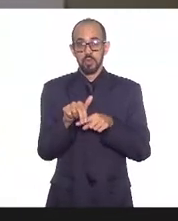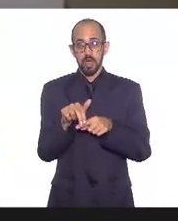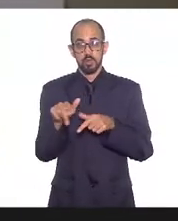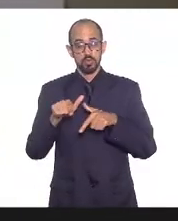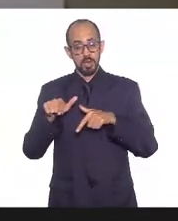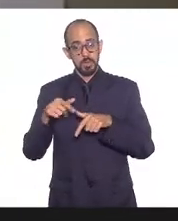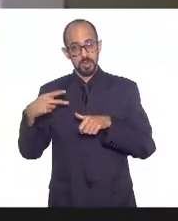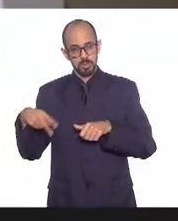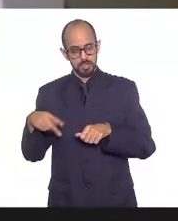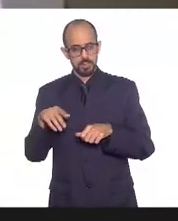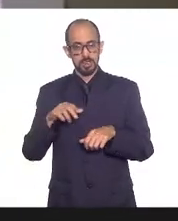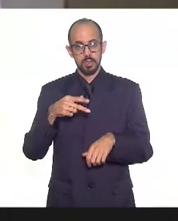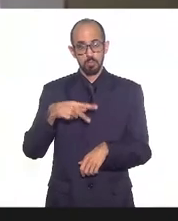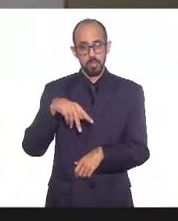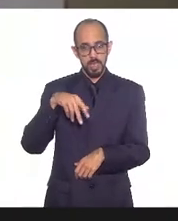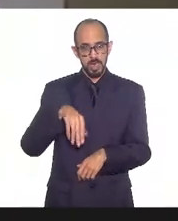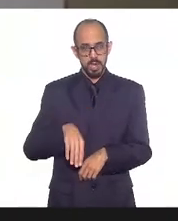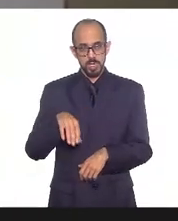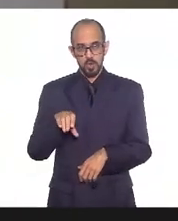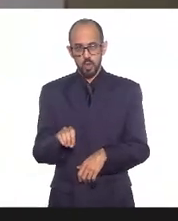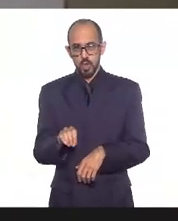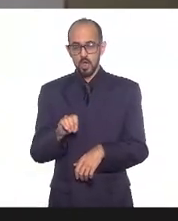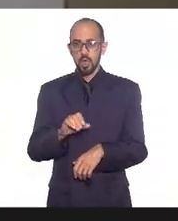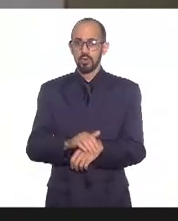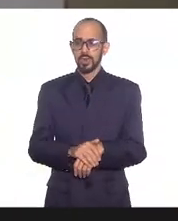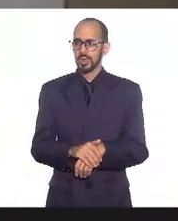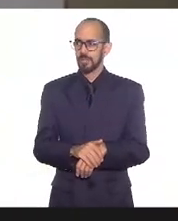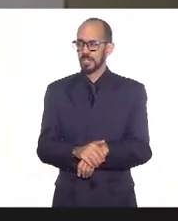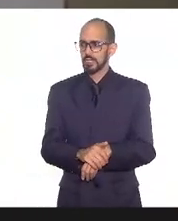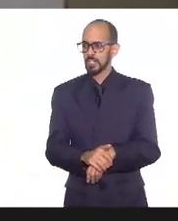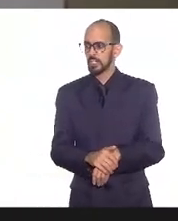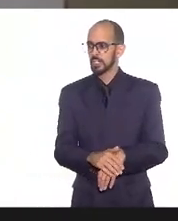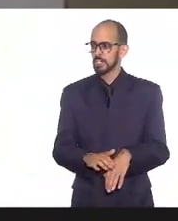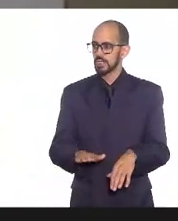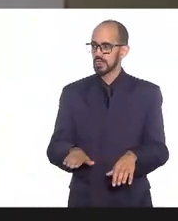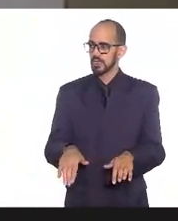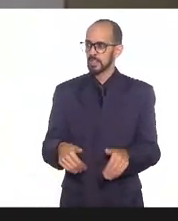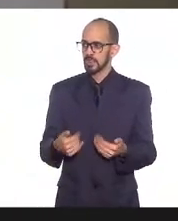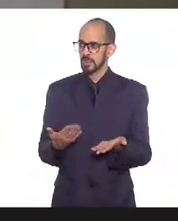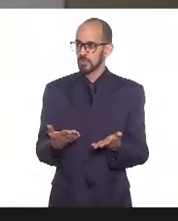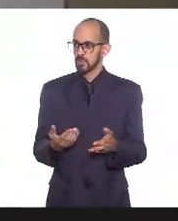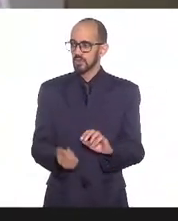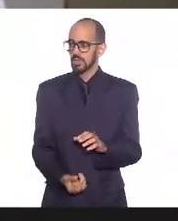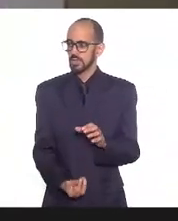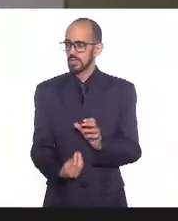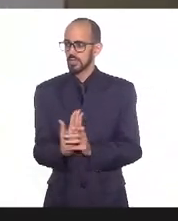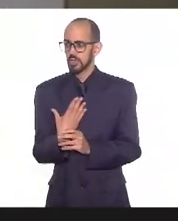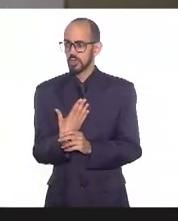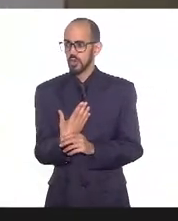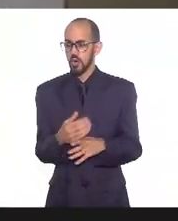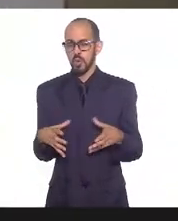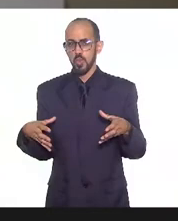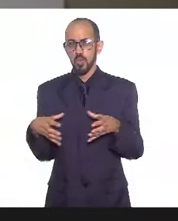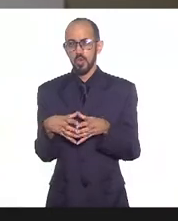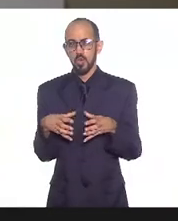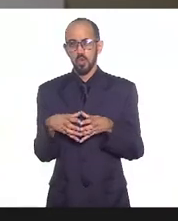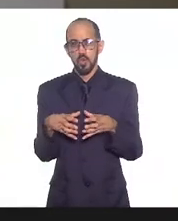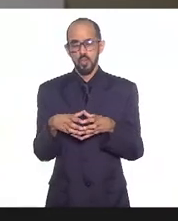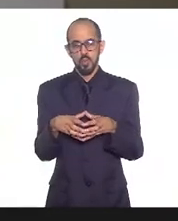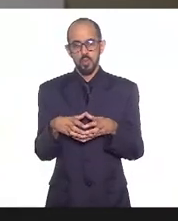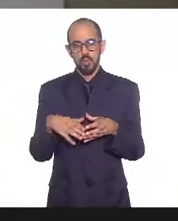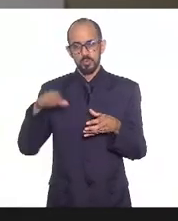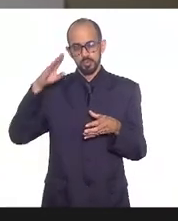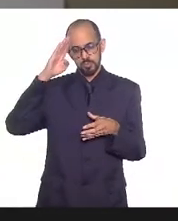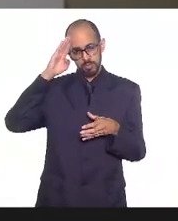e aí o PNO ele elecou um número enorme de grupos prioritários que